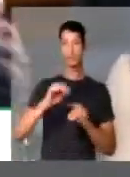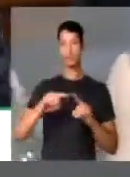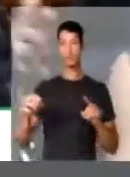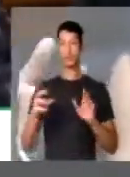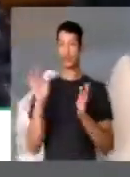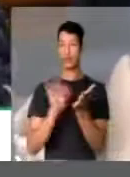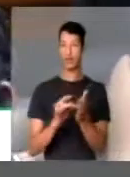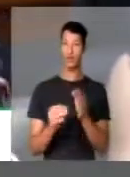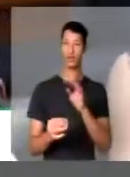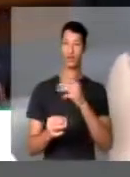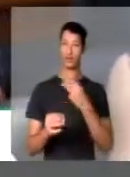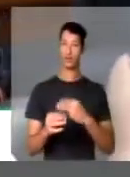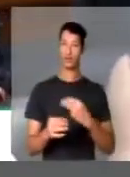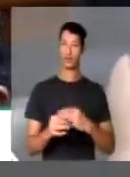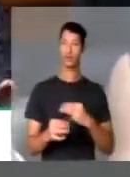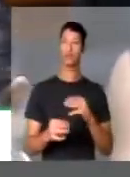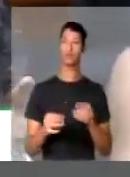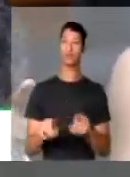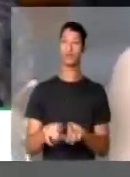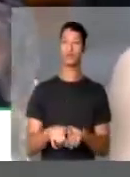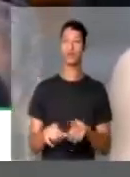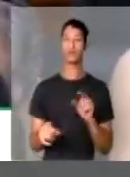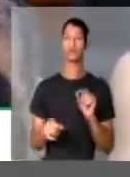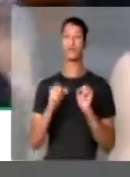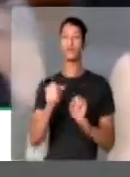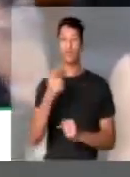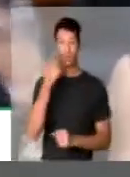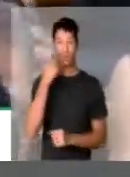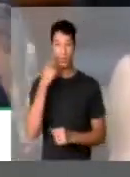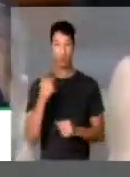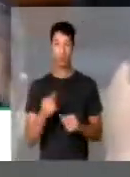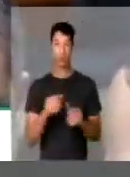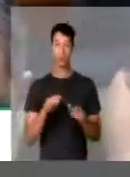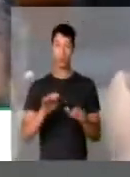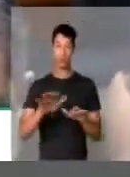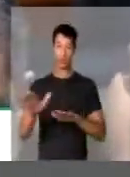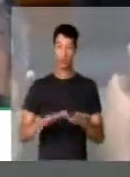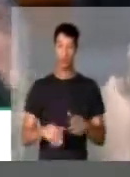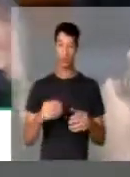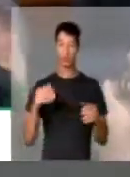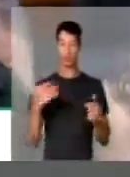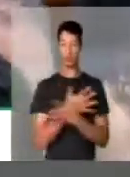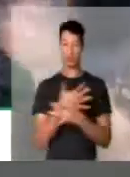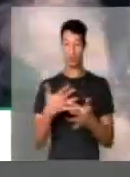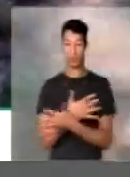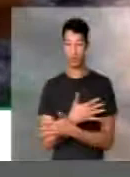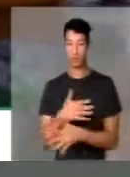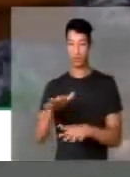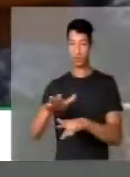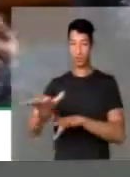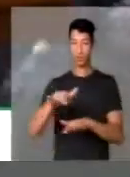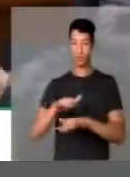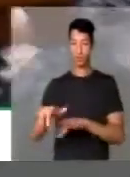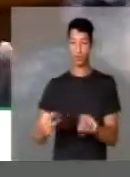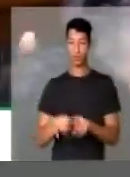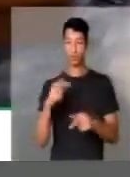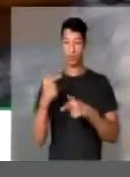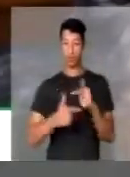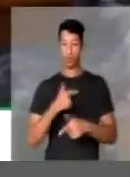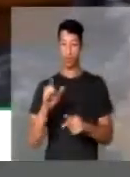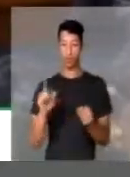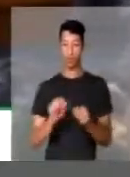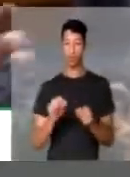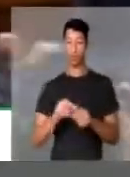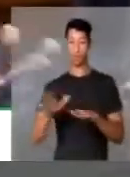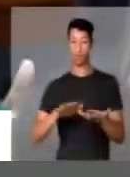mas as realidades dos municípios, inclusive, do ponto de vista da locomoção urbana, da mobilidade e dos serviços